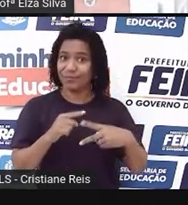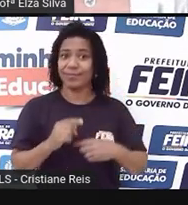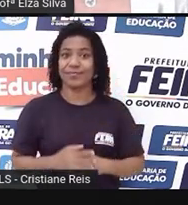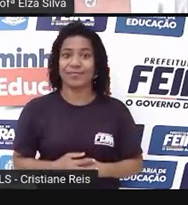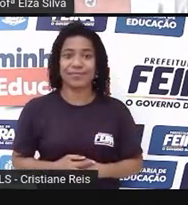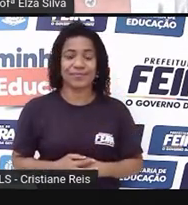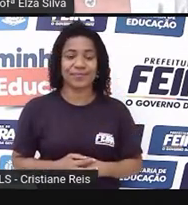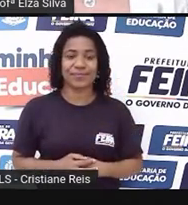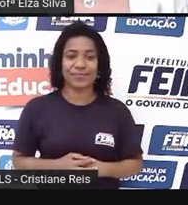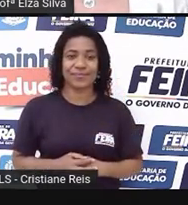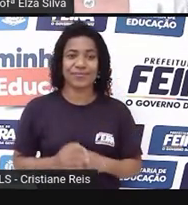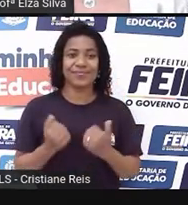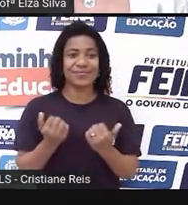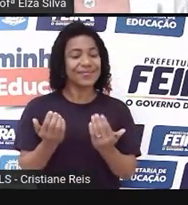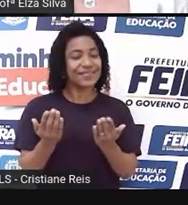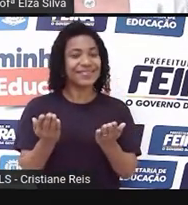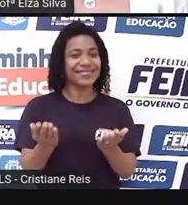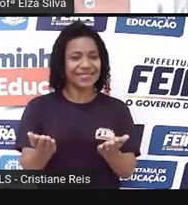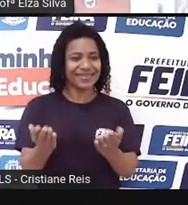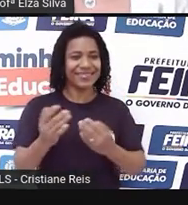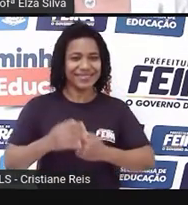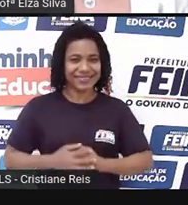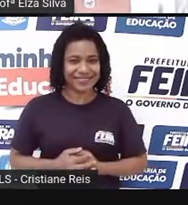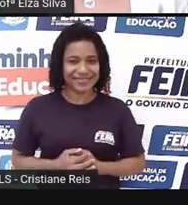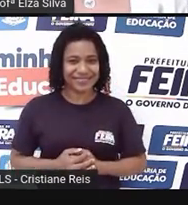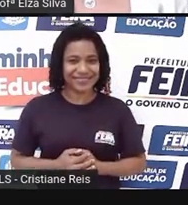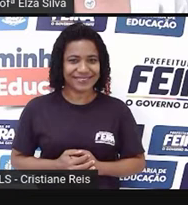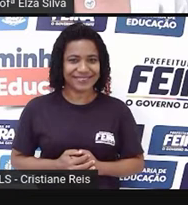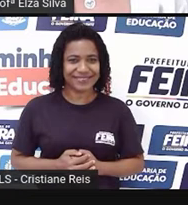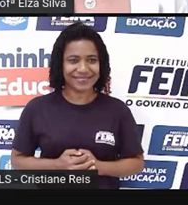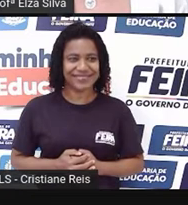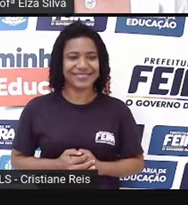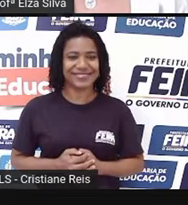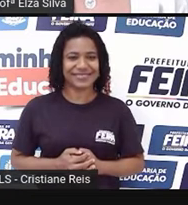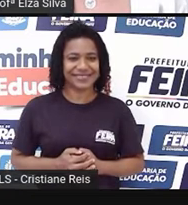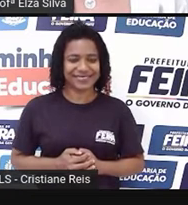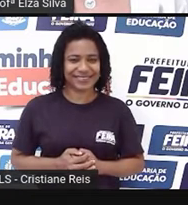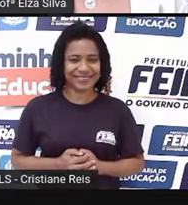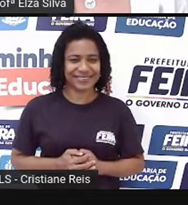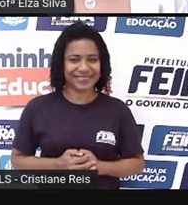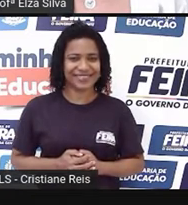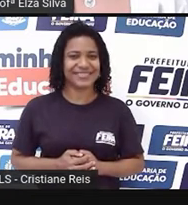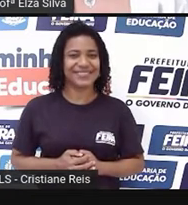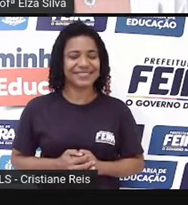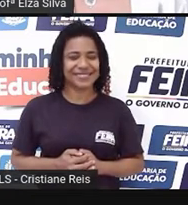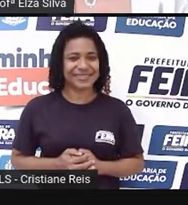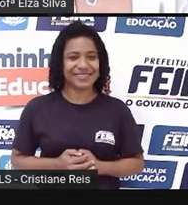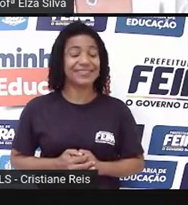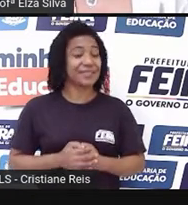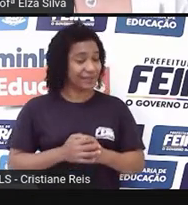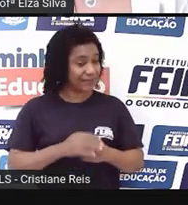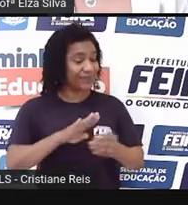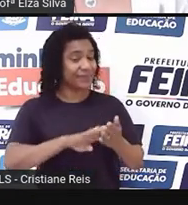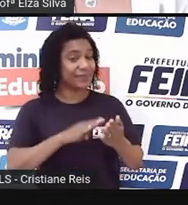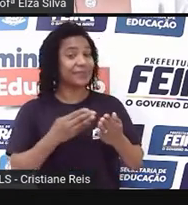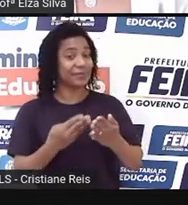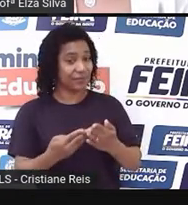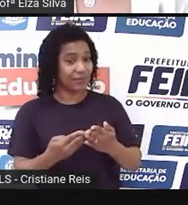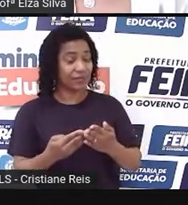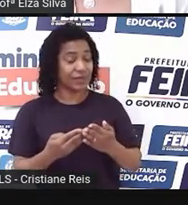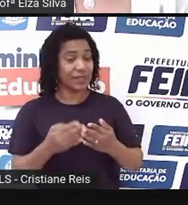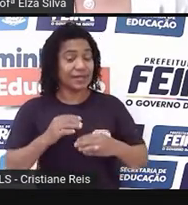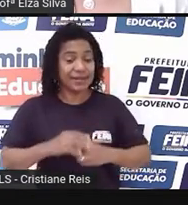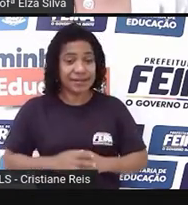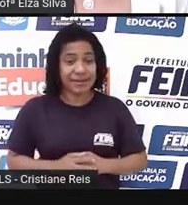How do you introduce yourself in a letter or an email? Como você pode